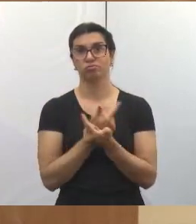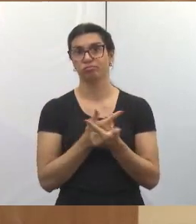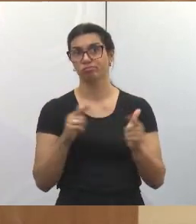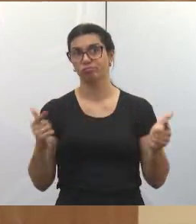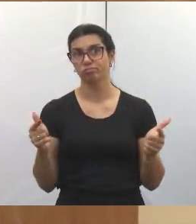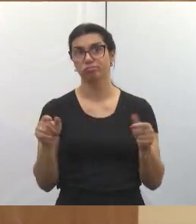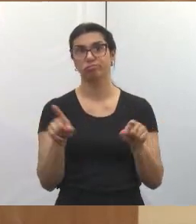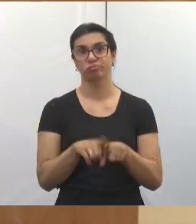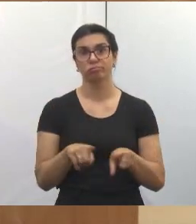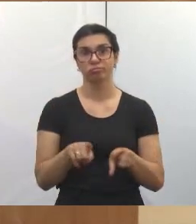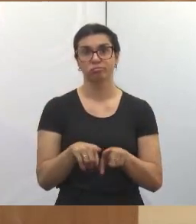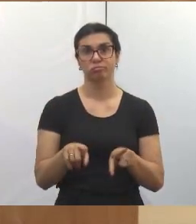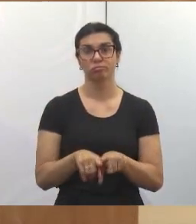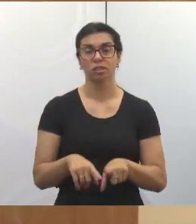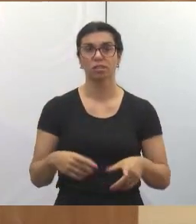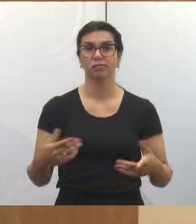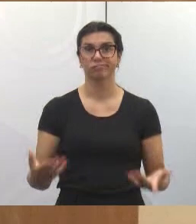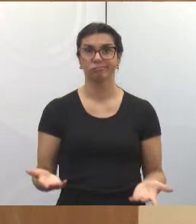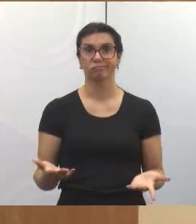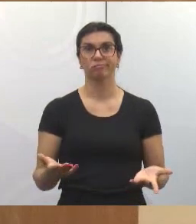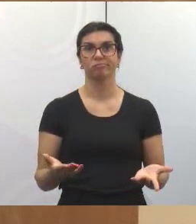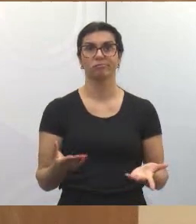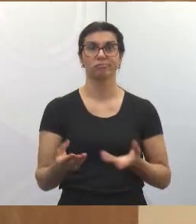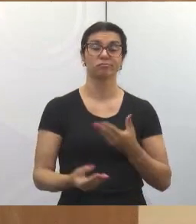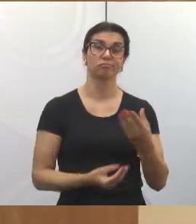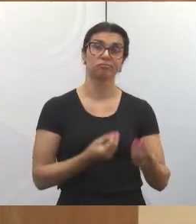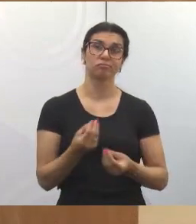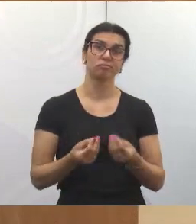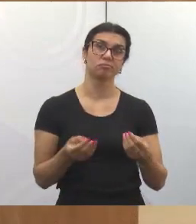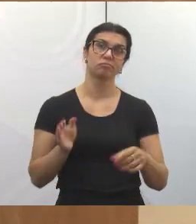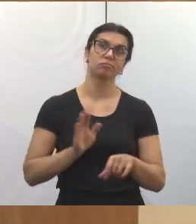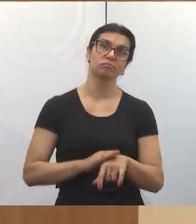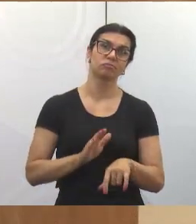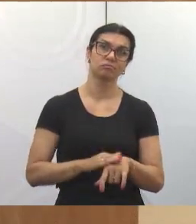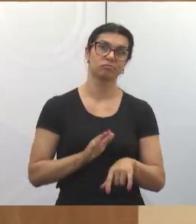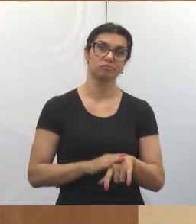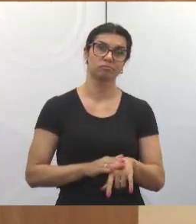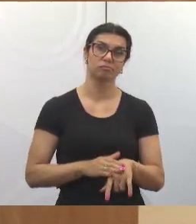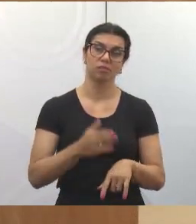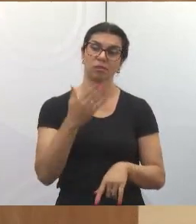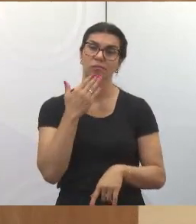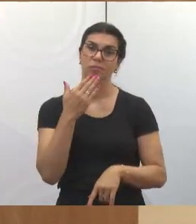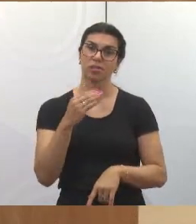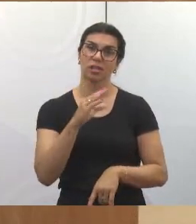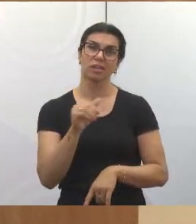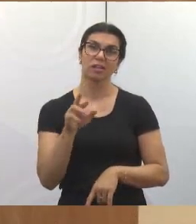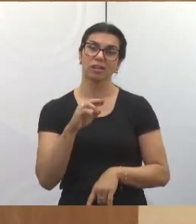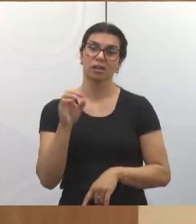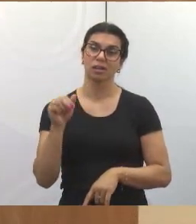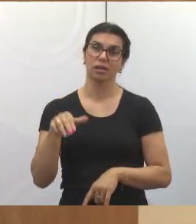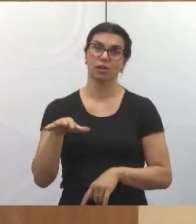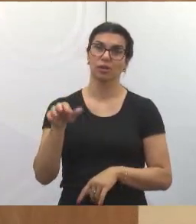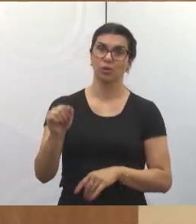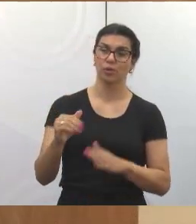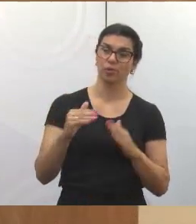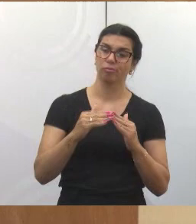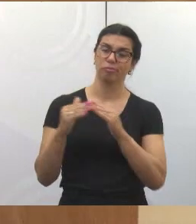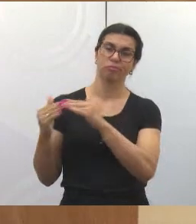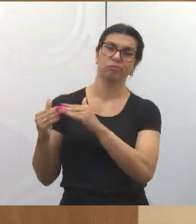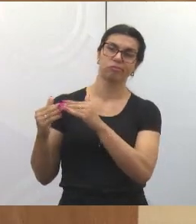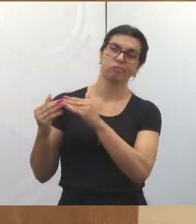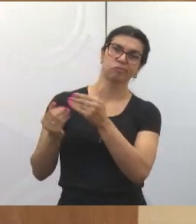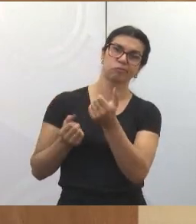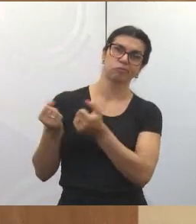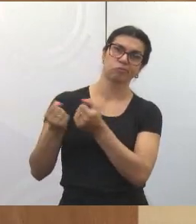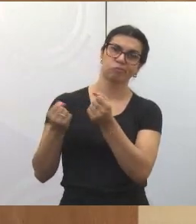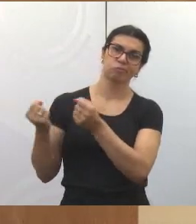que não quer ir até o Parque Meia Lua, e como que faz? Tem que pedir carona para o vizinho, tem que arrumar um jeito de